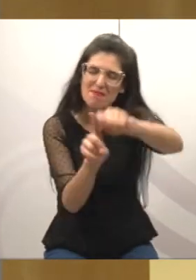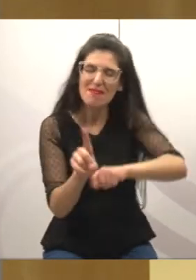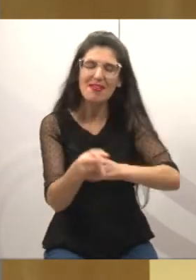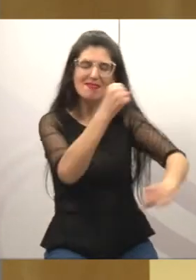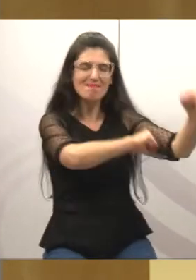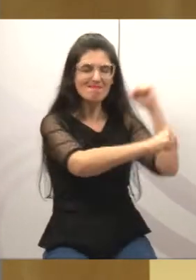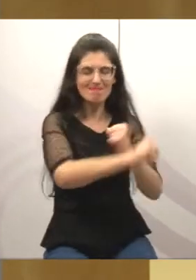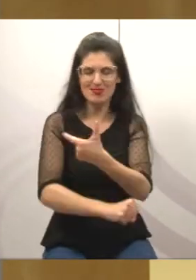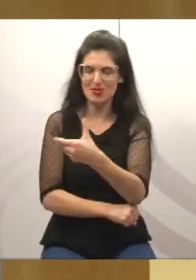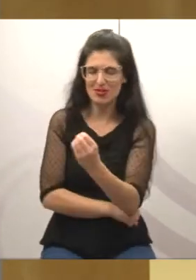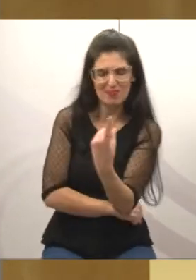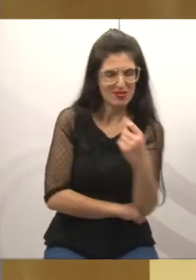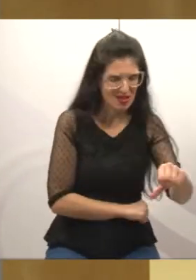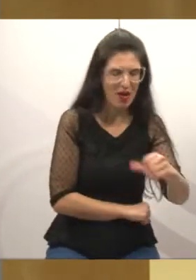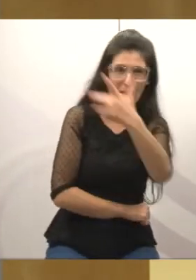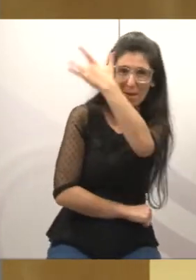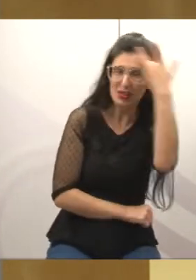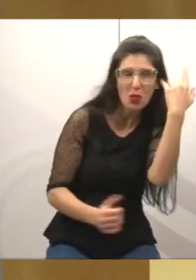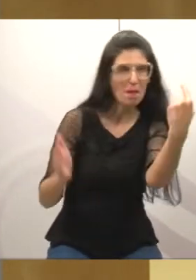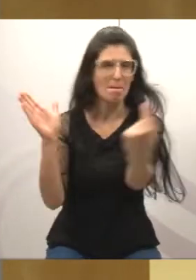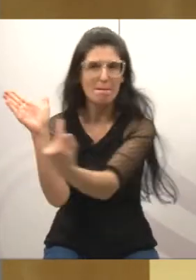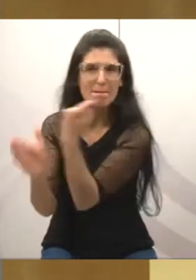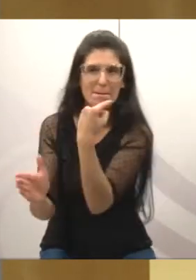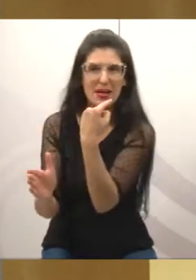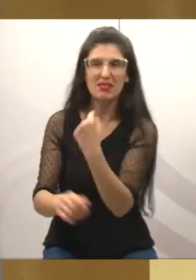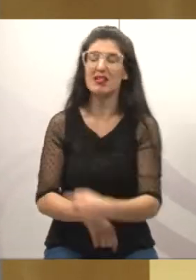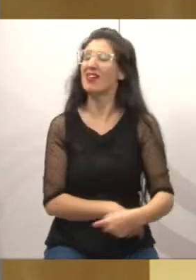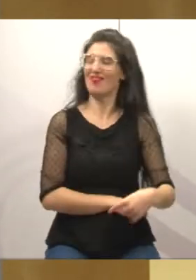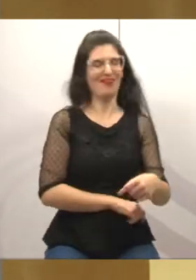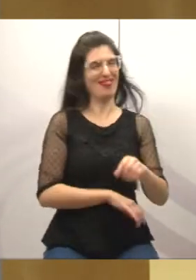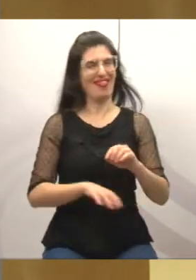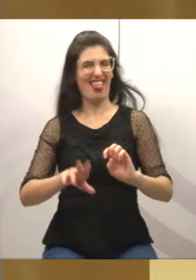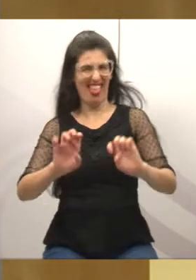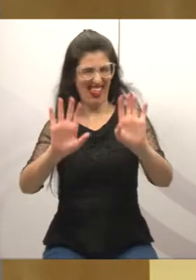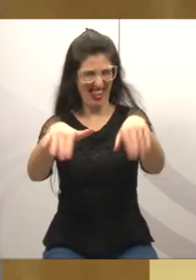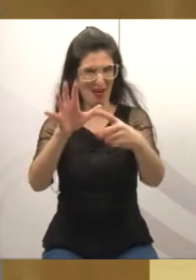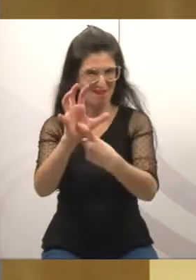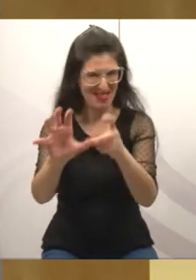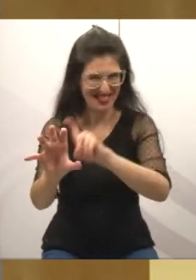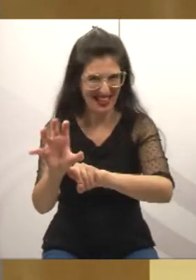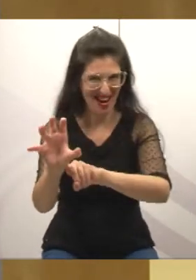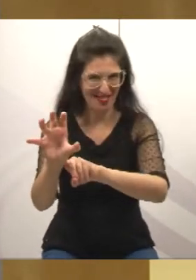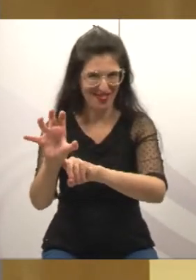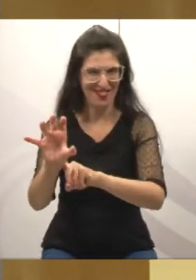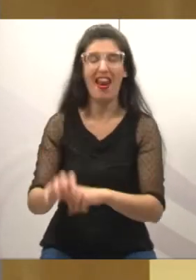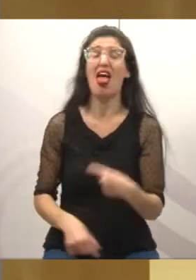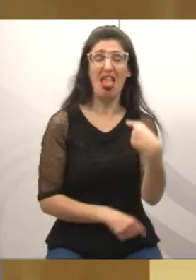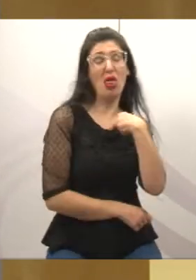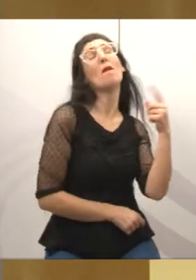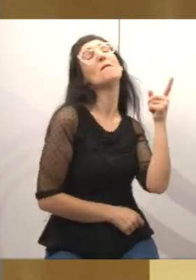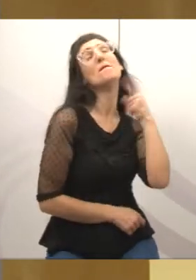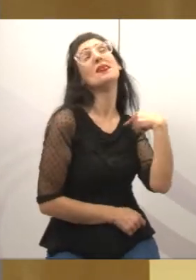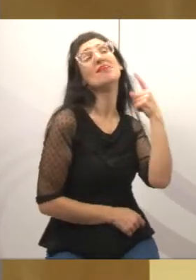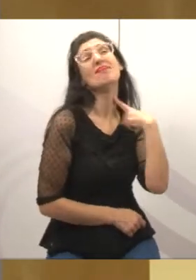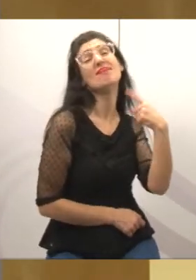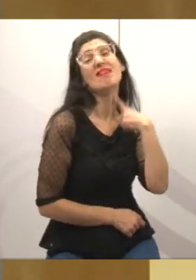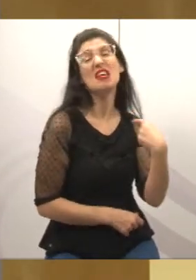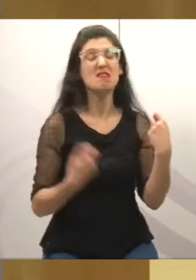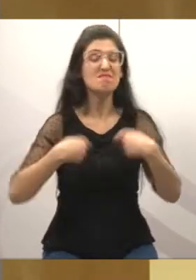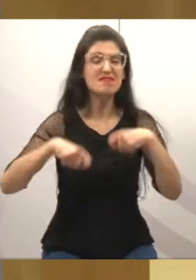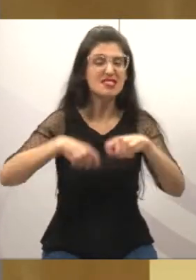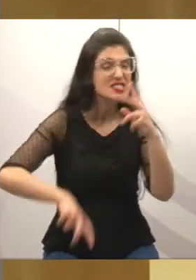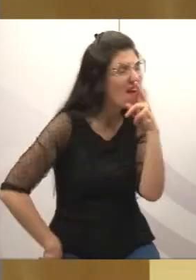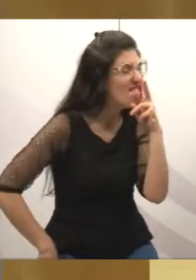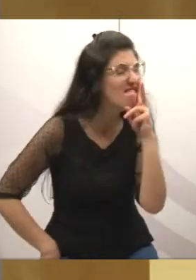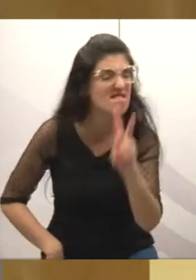lá me perguntavam e eu dizia eu sou mineirinho, eu gosto de ver para crer. E, dito e